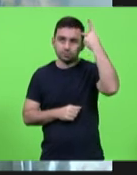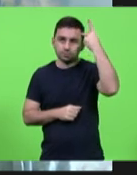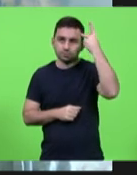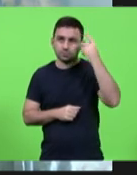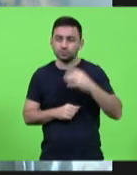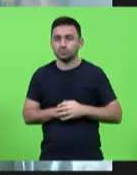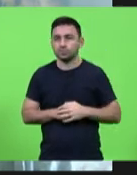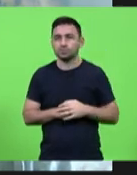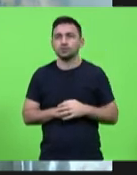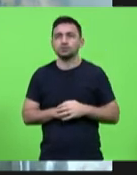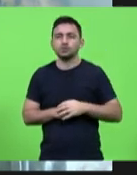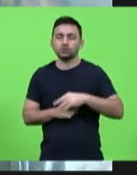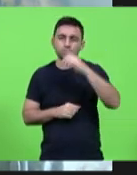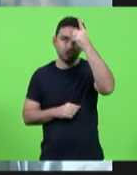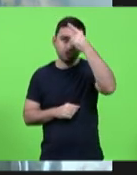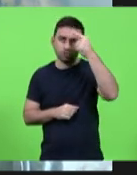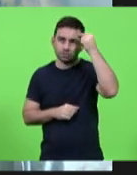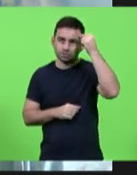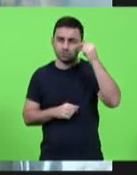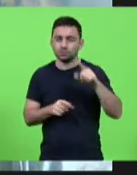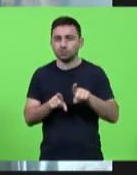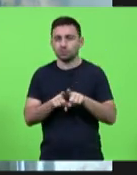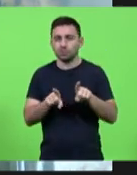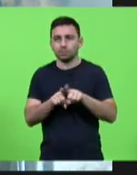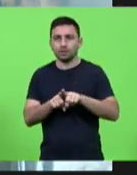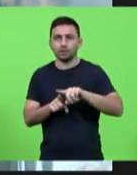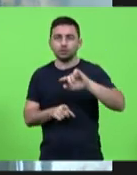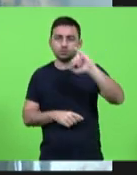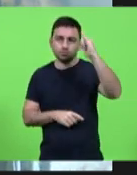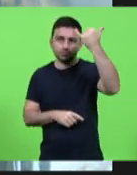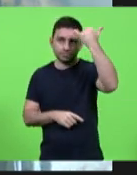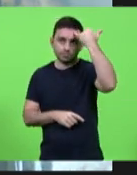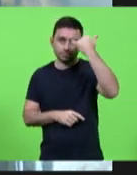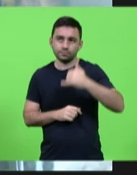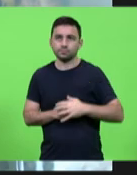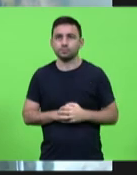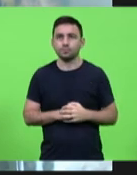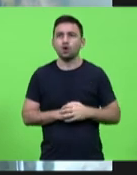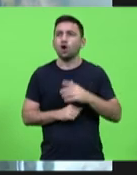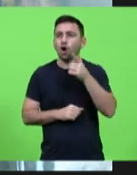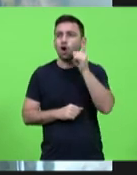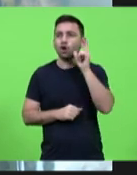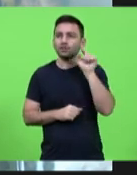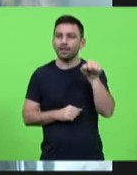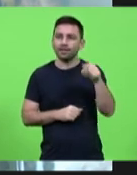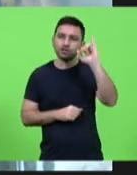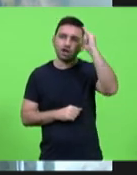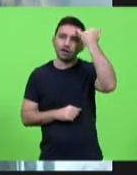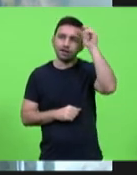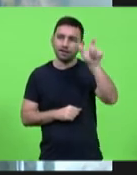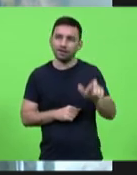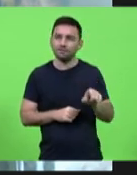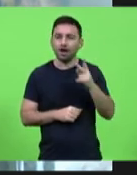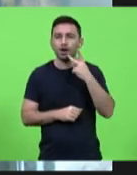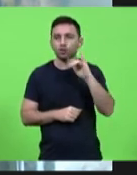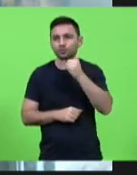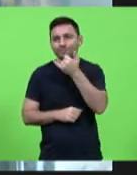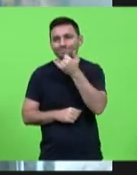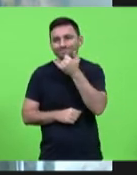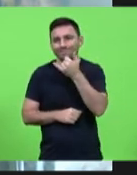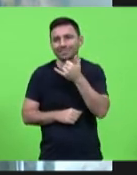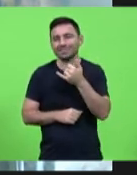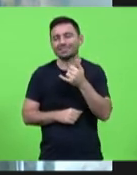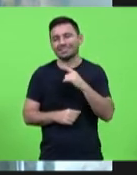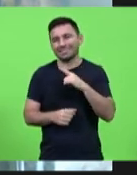Crelin Dirce Jair Mioto o Jair Mioto inclusive ontem me justificou que estava com